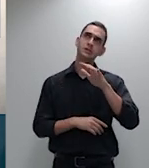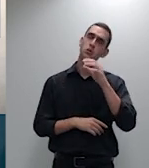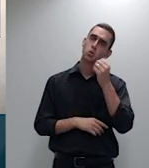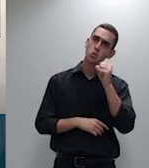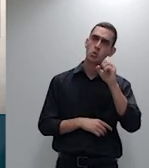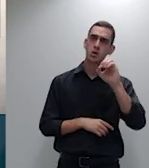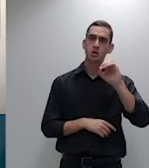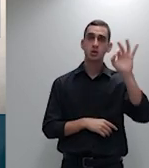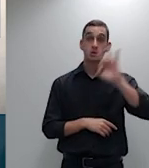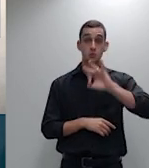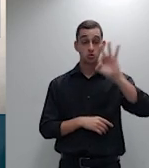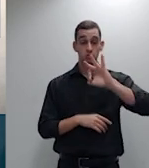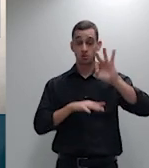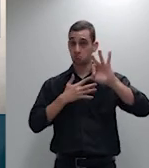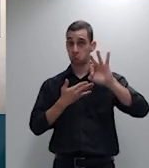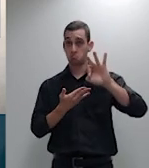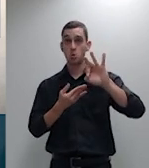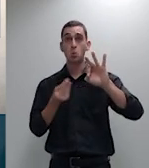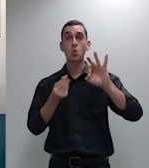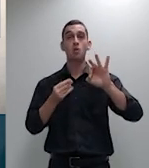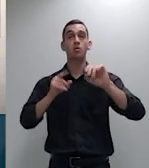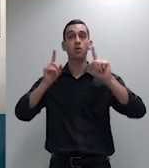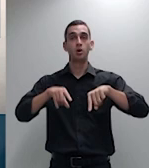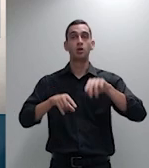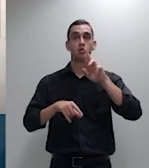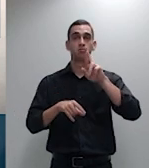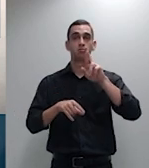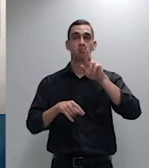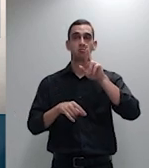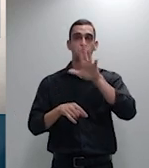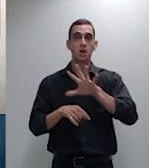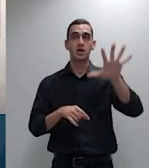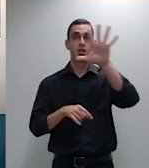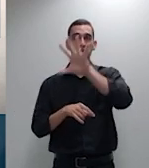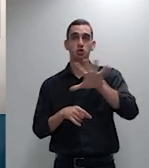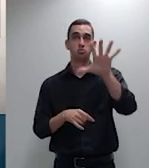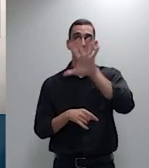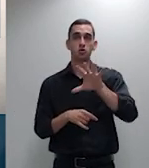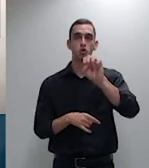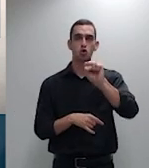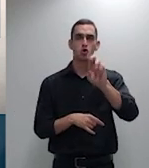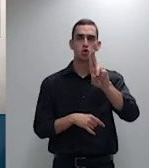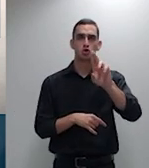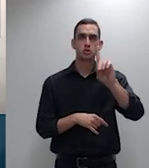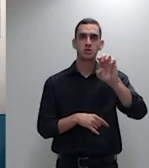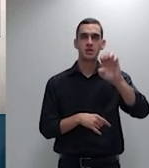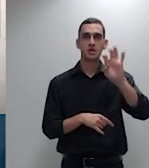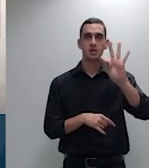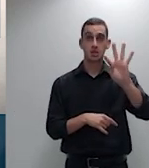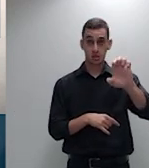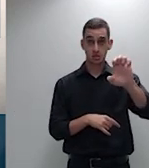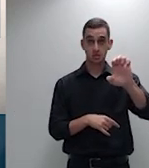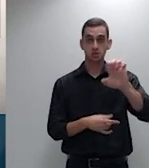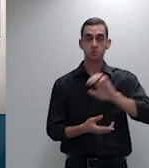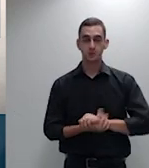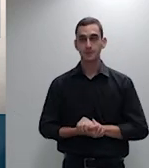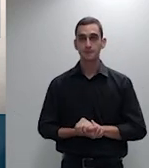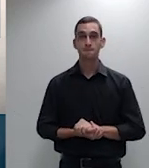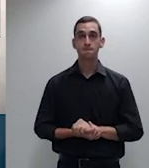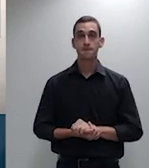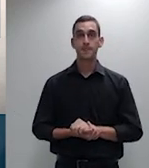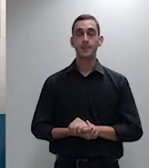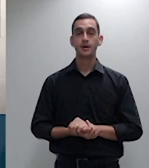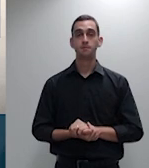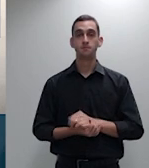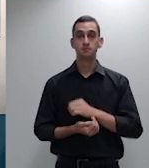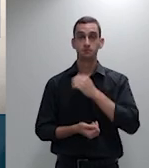região sudeste esse binômio facilitar dificuldade na produção probatória autoriza